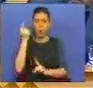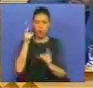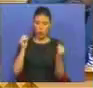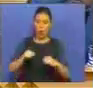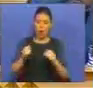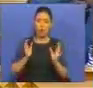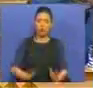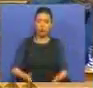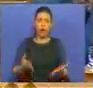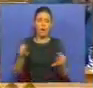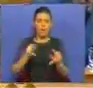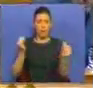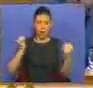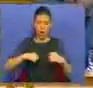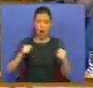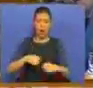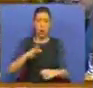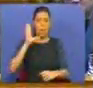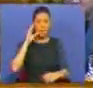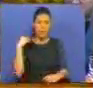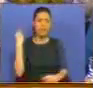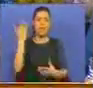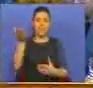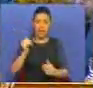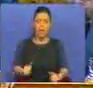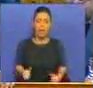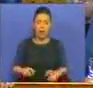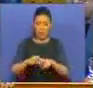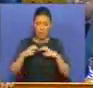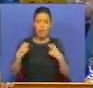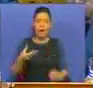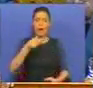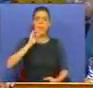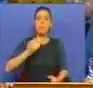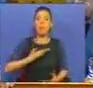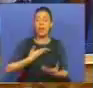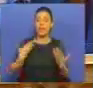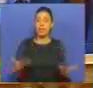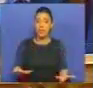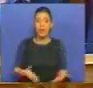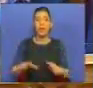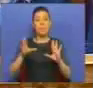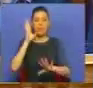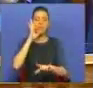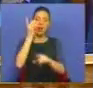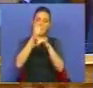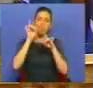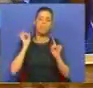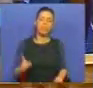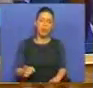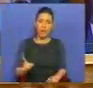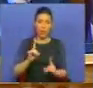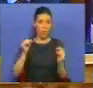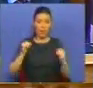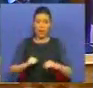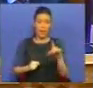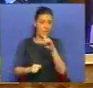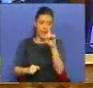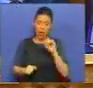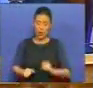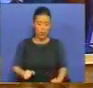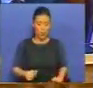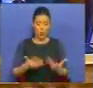acordo, teve aqui o acordo Pedro Santana Lopes e da bancada do PSD. Mas sabe porquê que não vai ter o acordo